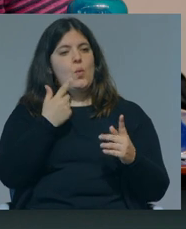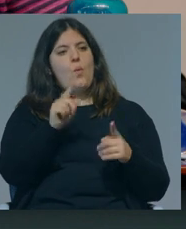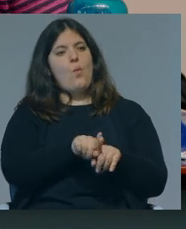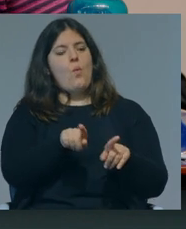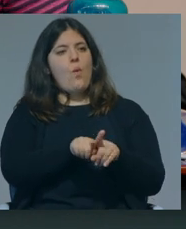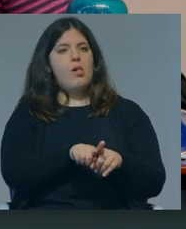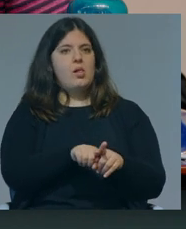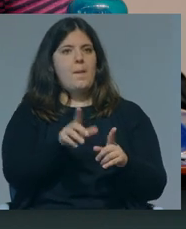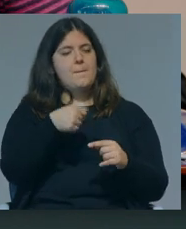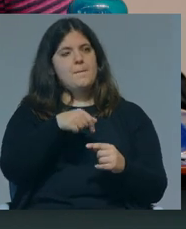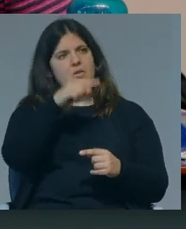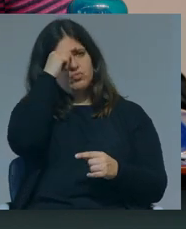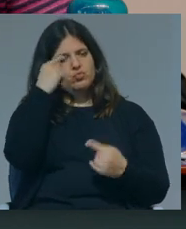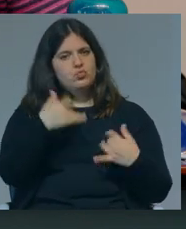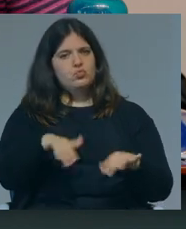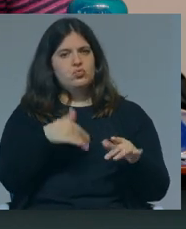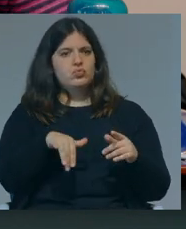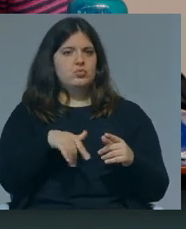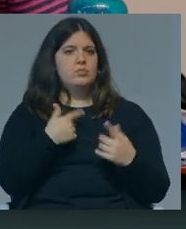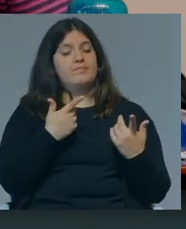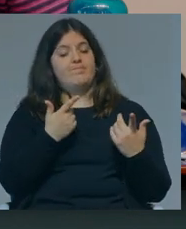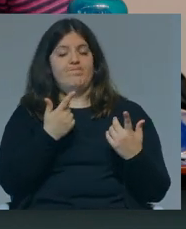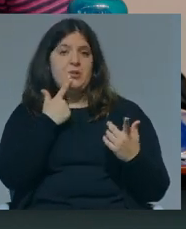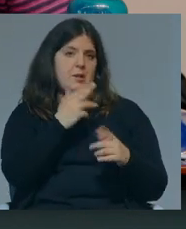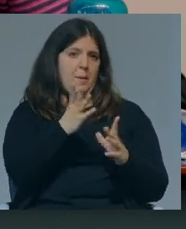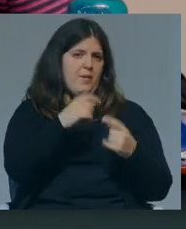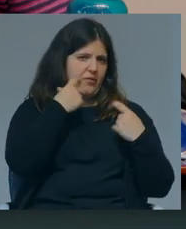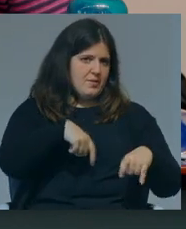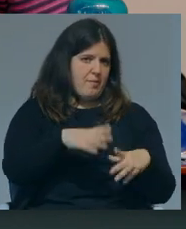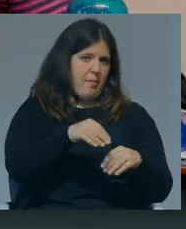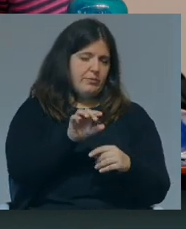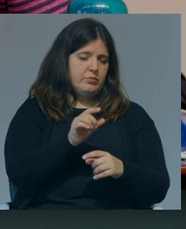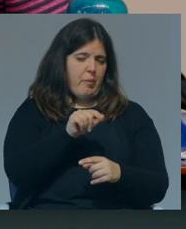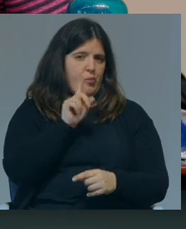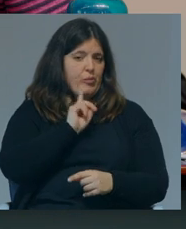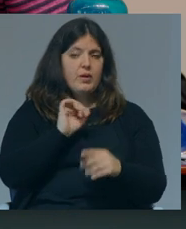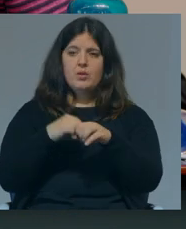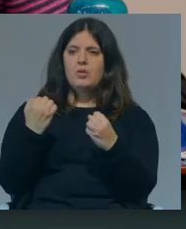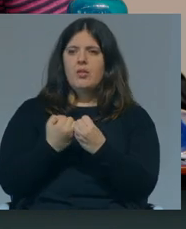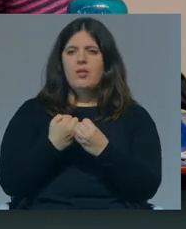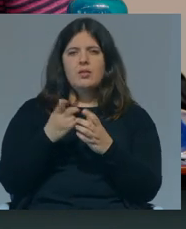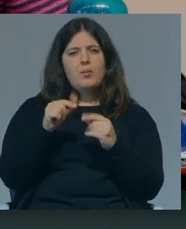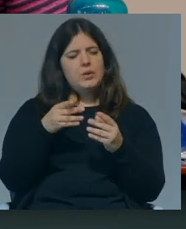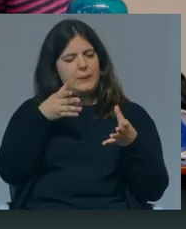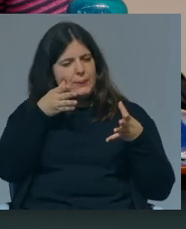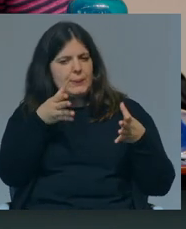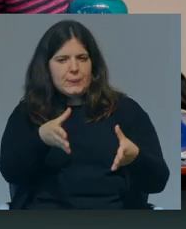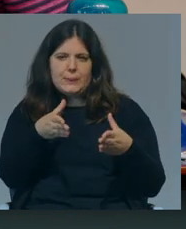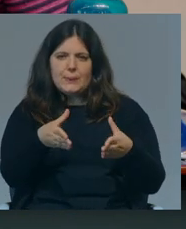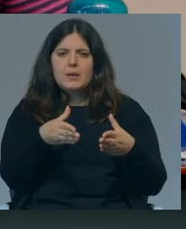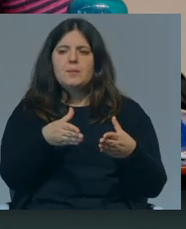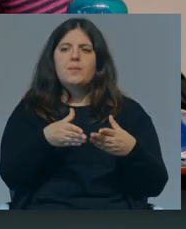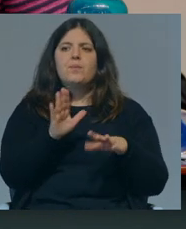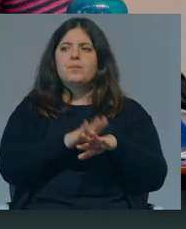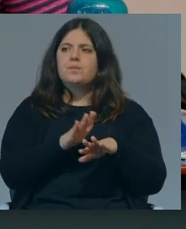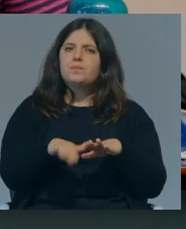muito mais duros, apertados do que os homens. E, portanto, há... Quer dizer, a sociedade está muito enviesada a favor